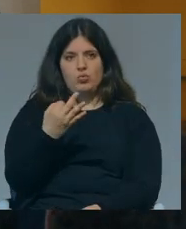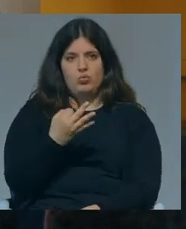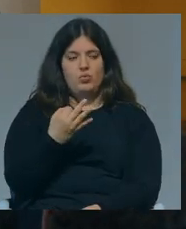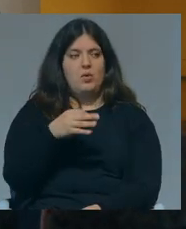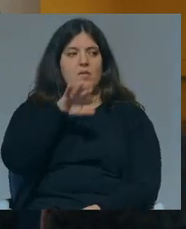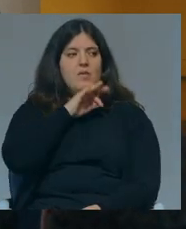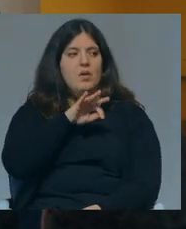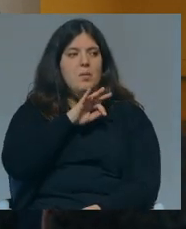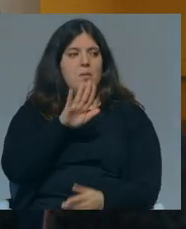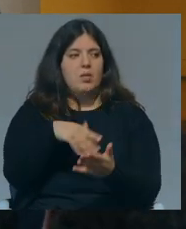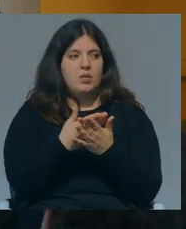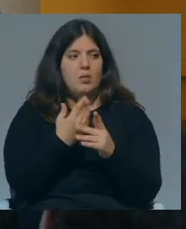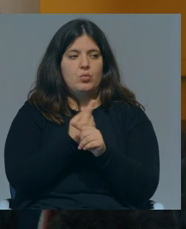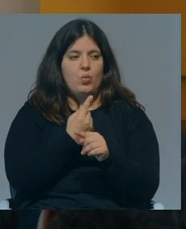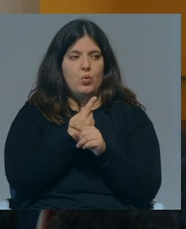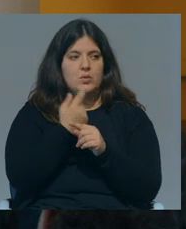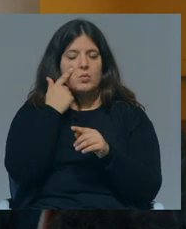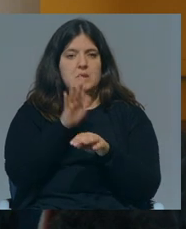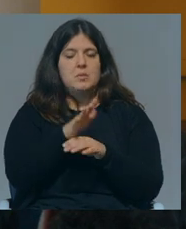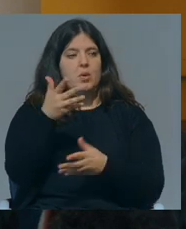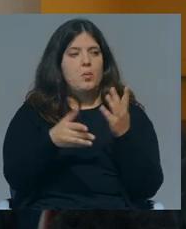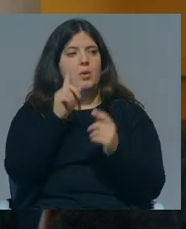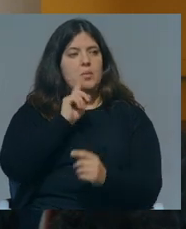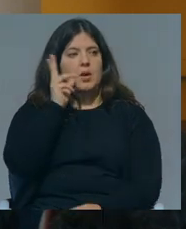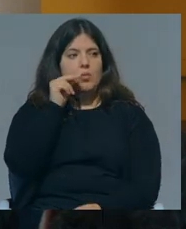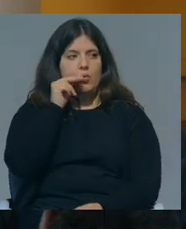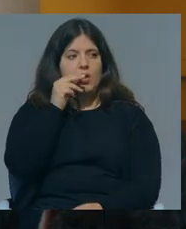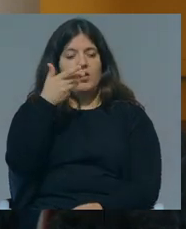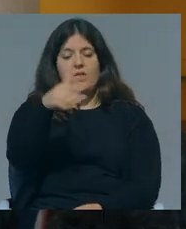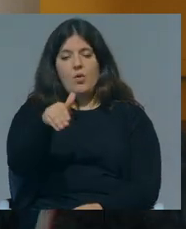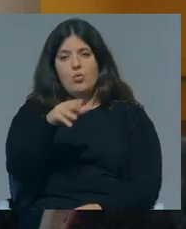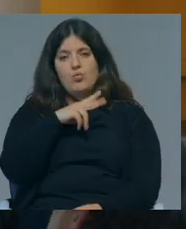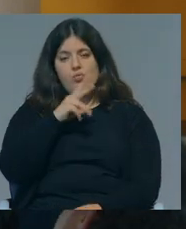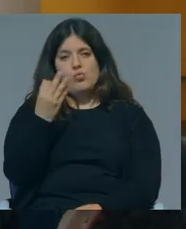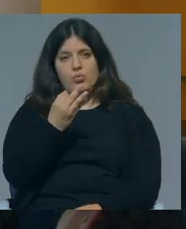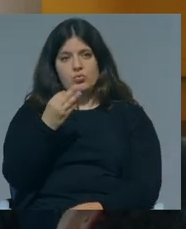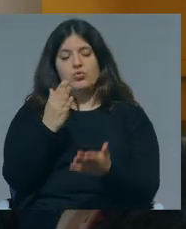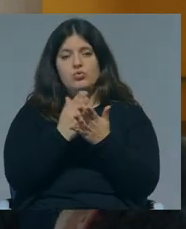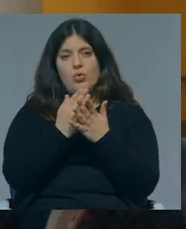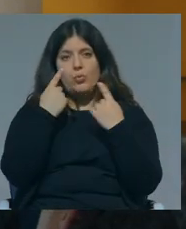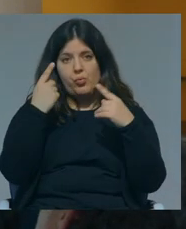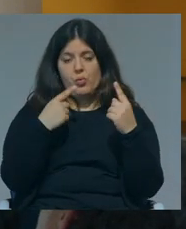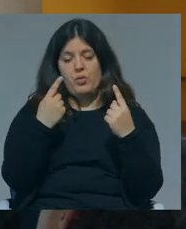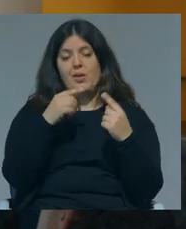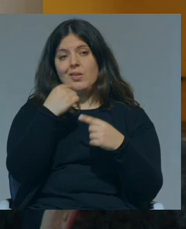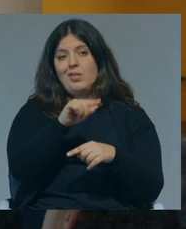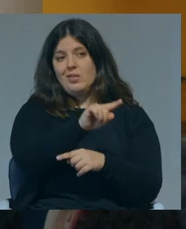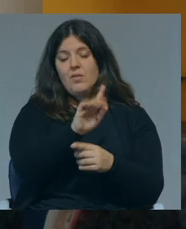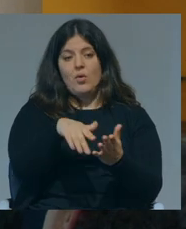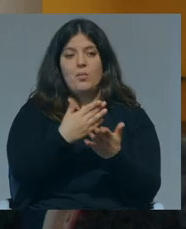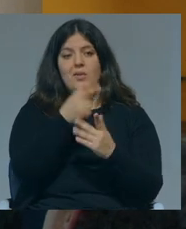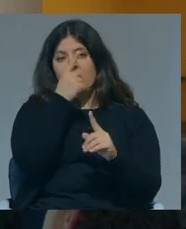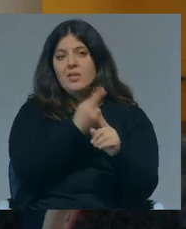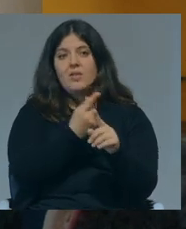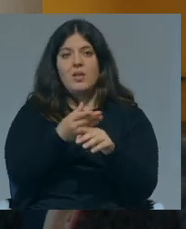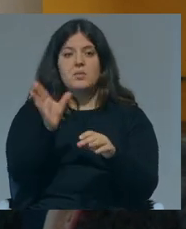embora a minha família depois conseguisse proporcionar muita coisa, e comparo com a minha namorada que é de fora do Porto, a escola pública que ela teve, teve muito maior oferta